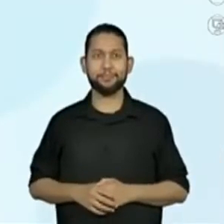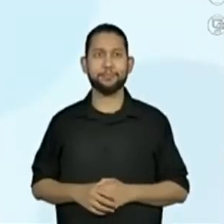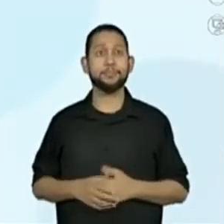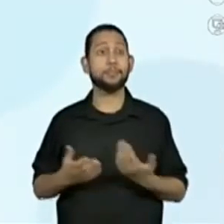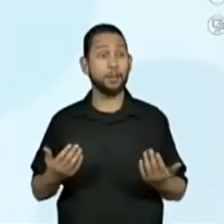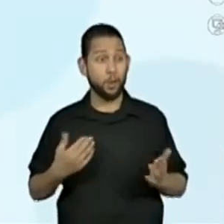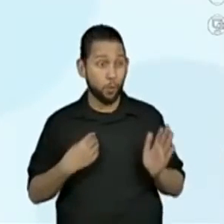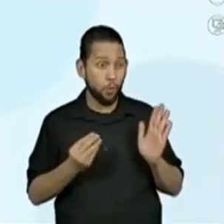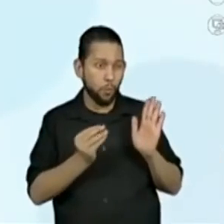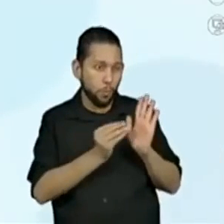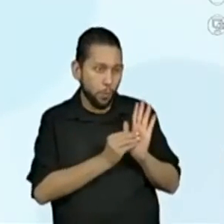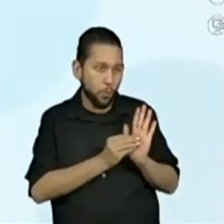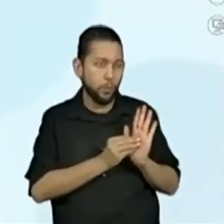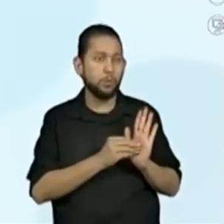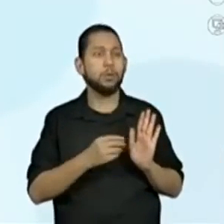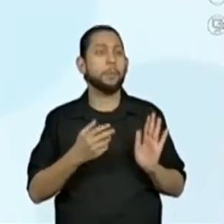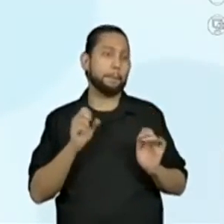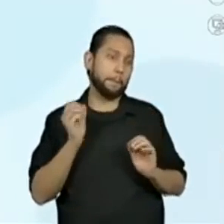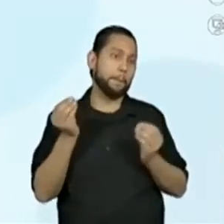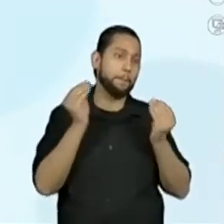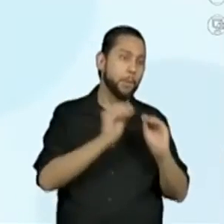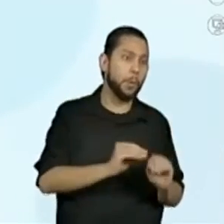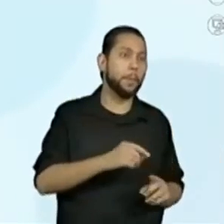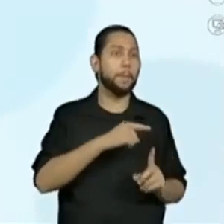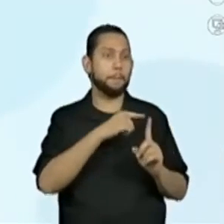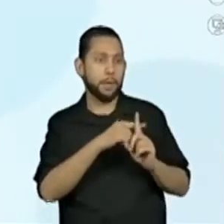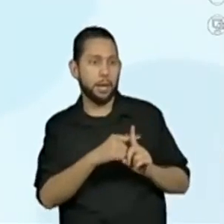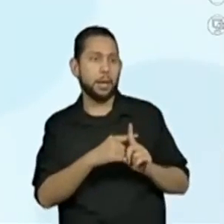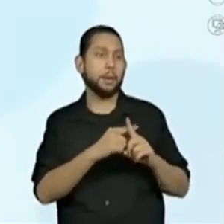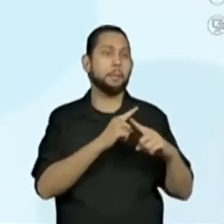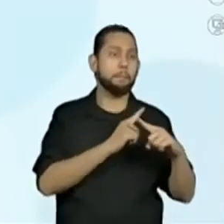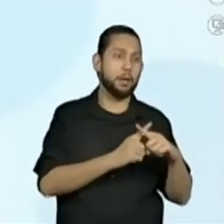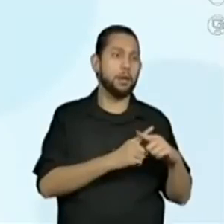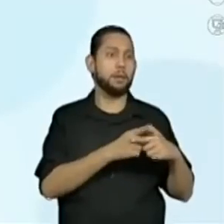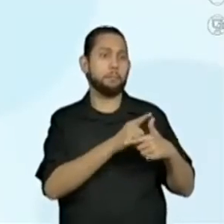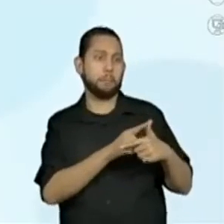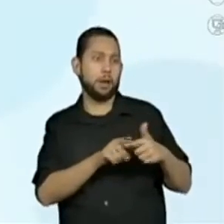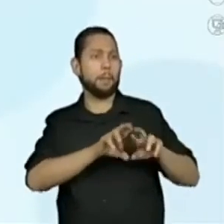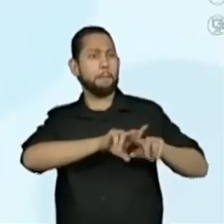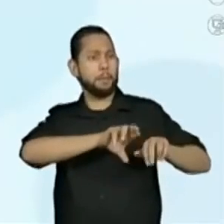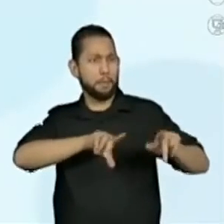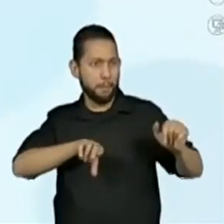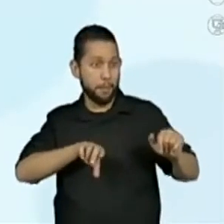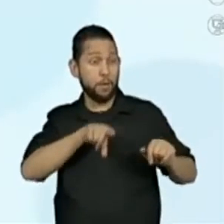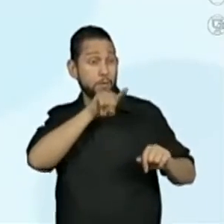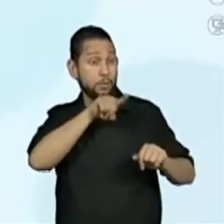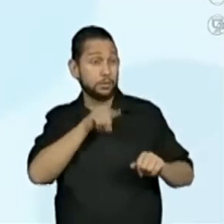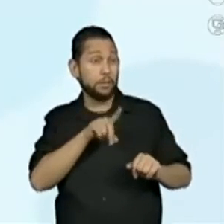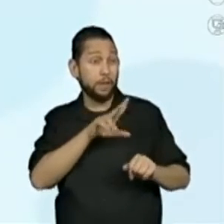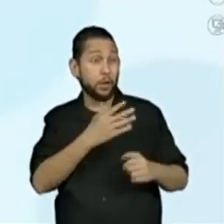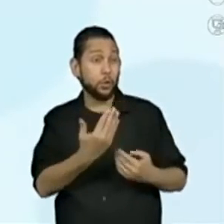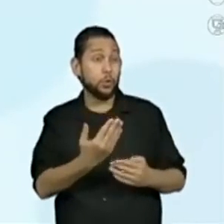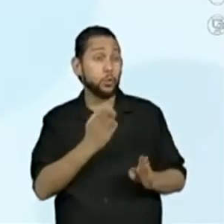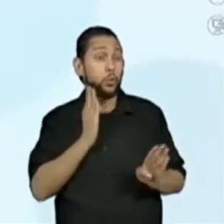Colocarei algumas operações e quero ver você descobrir minha idade.